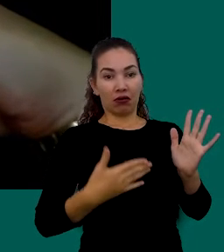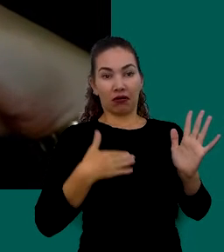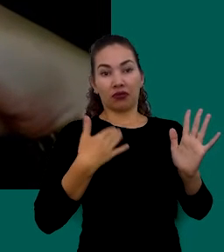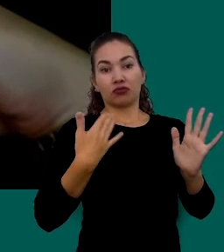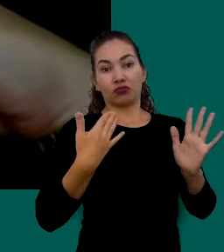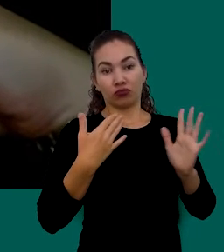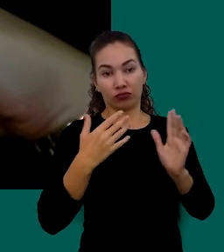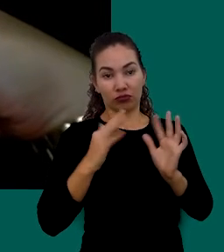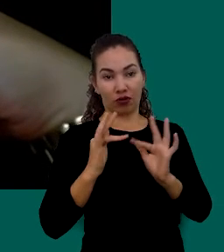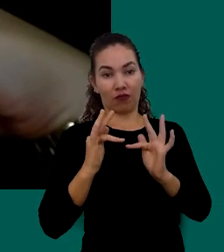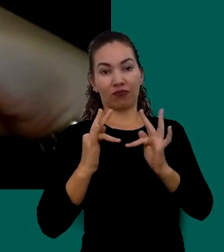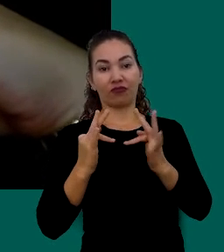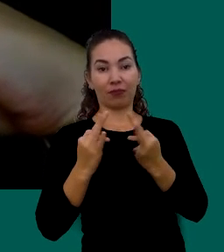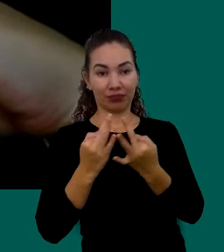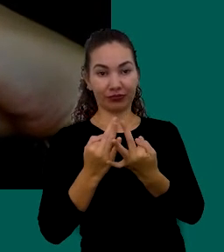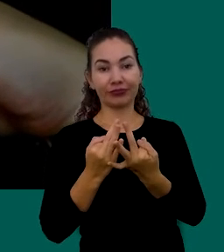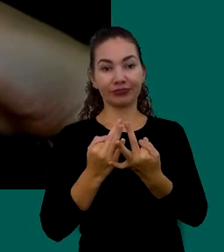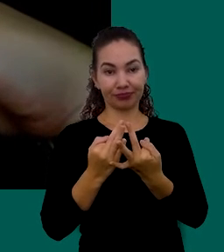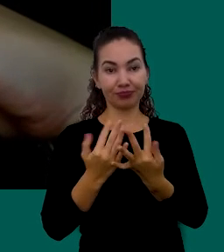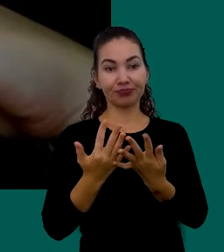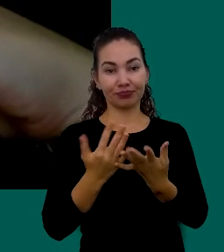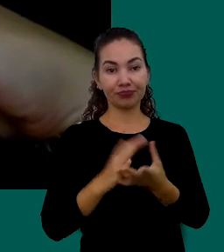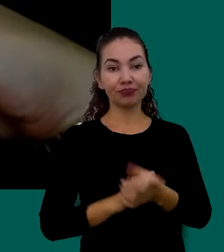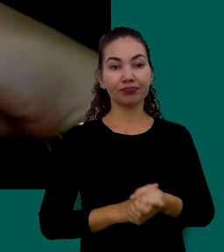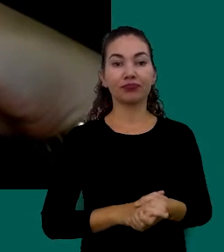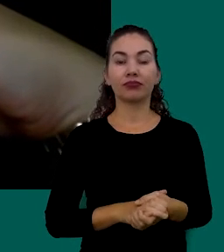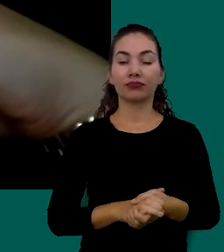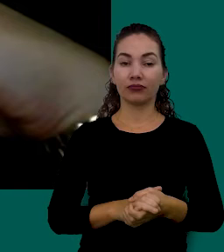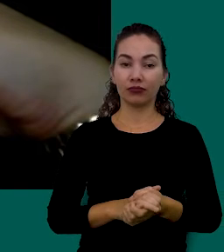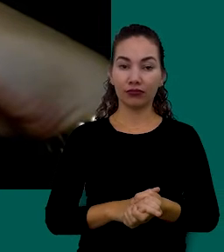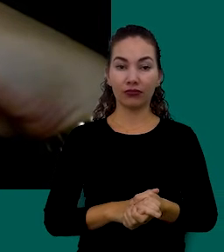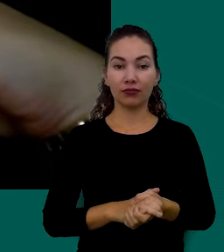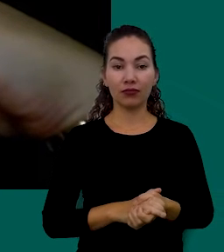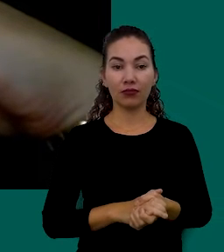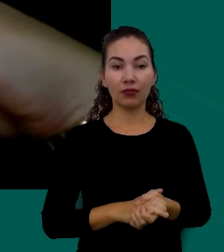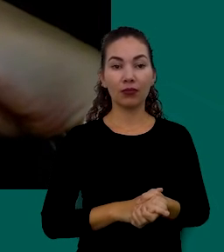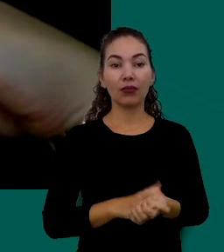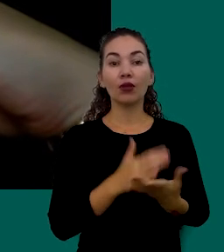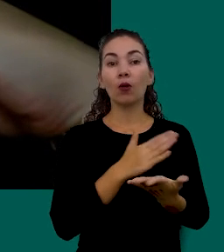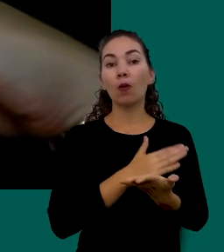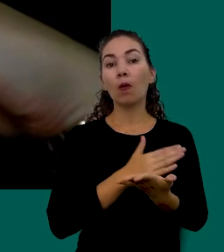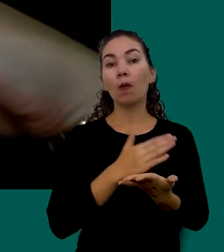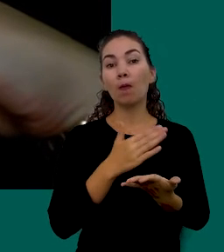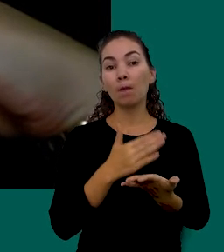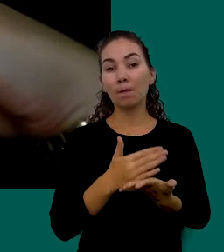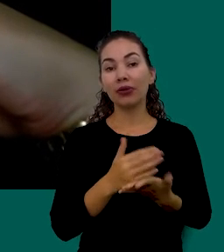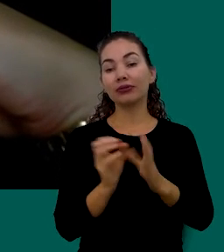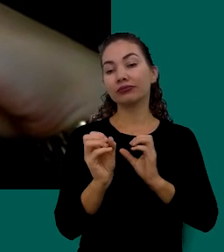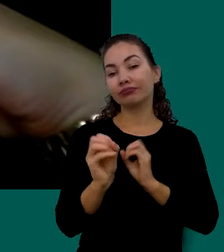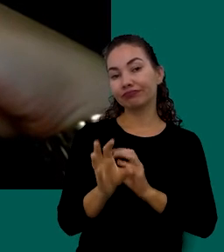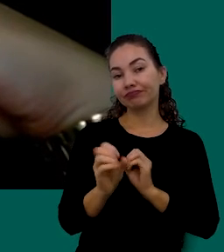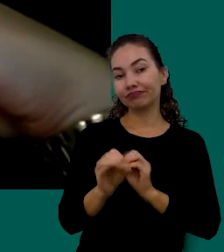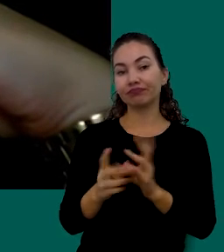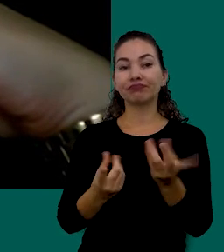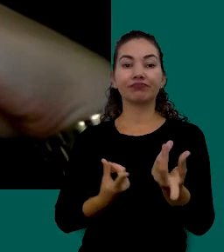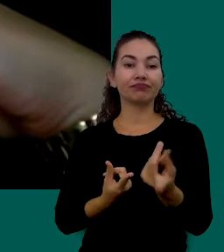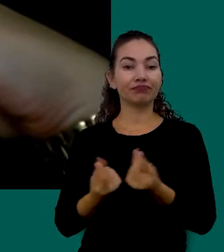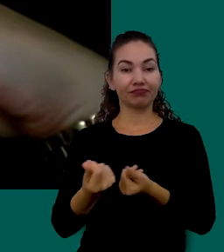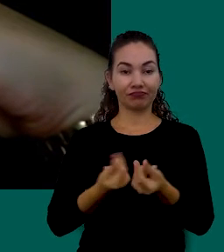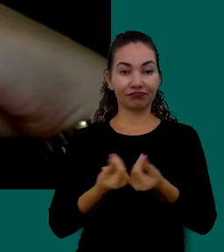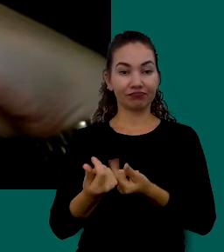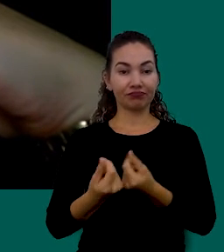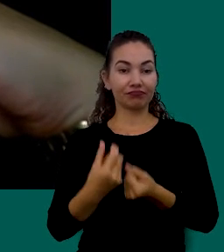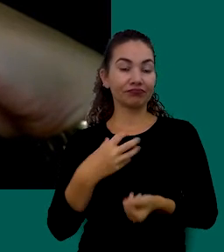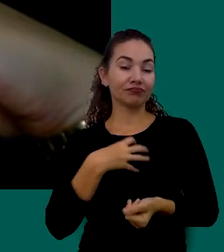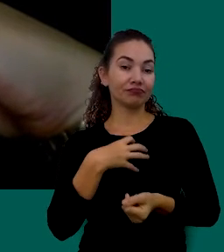Padrão De Vida E No Padrão De Vida Da Sua Família Também Comece Então A Ensinar Educação Financeira A Sua Família